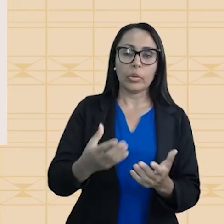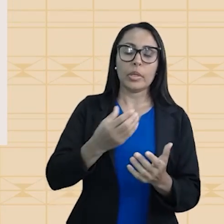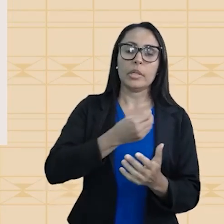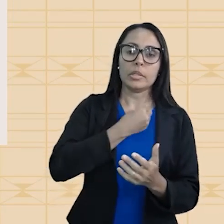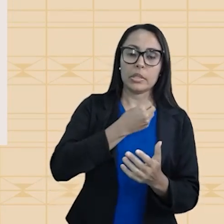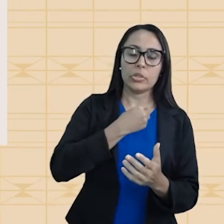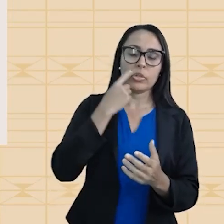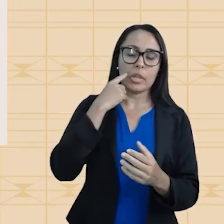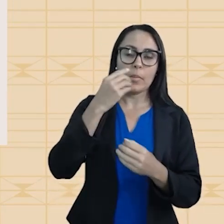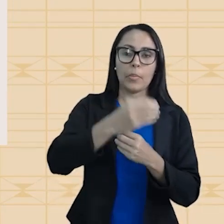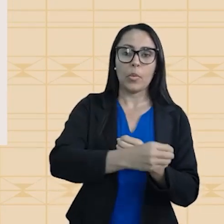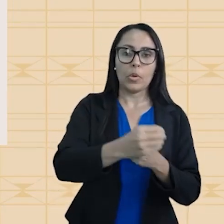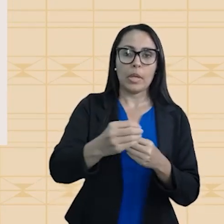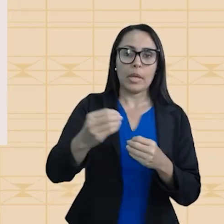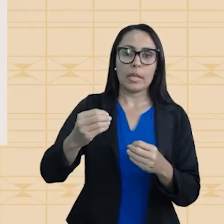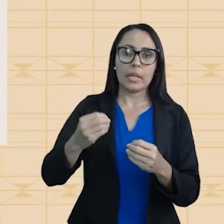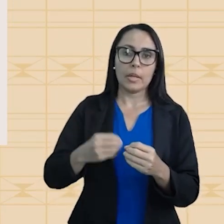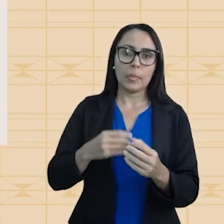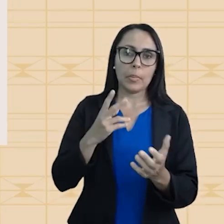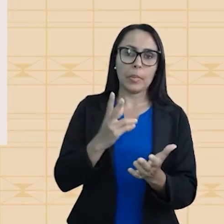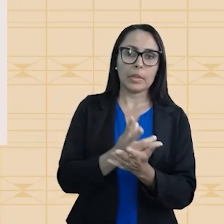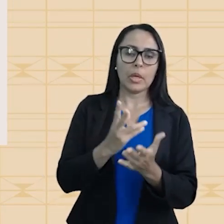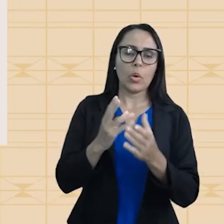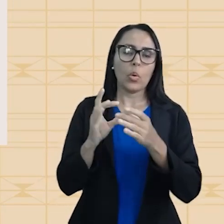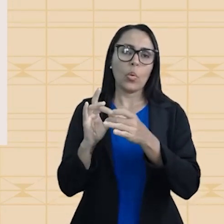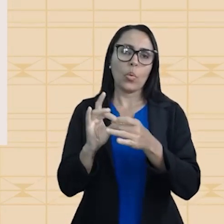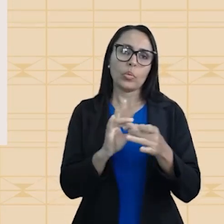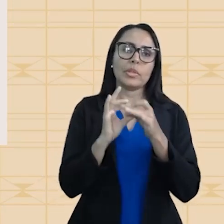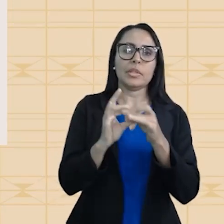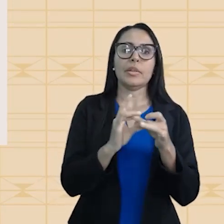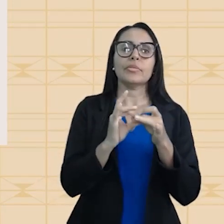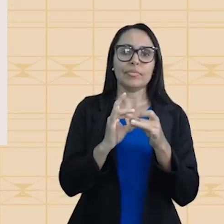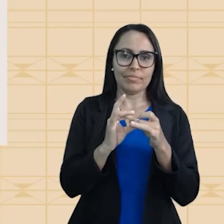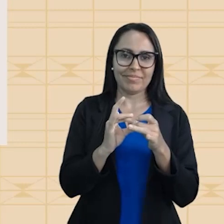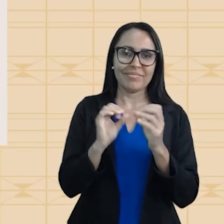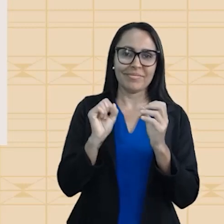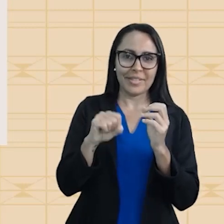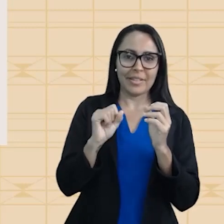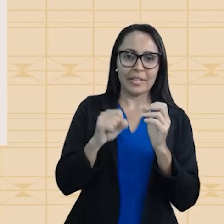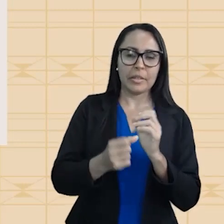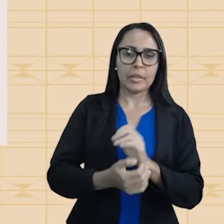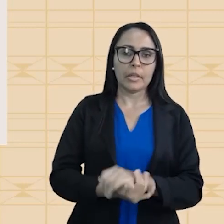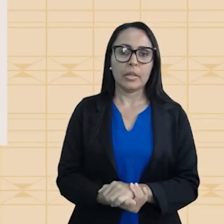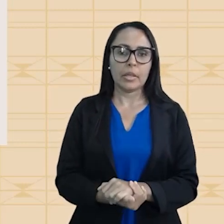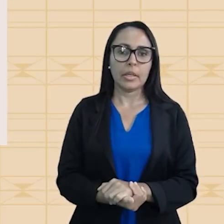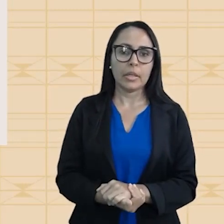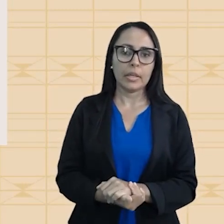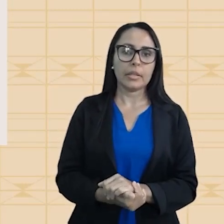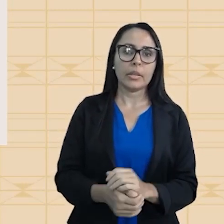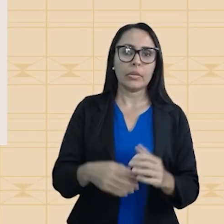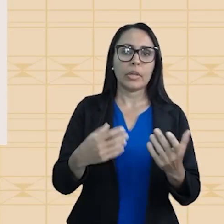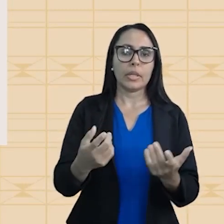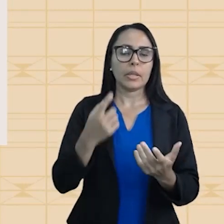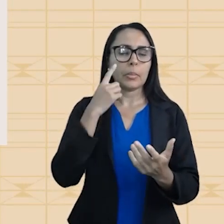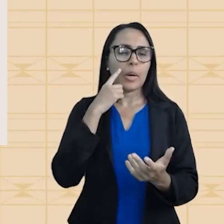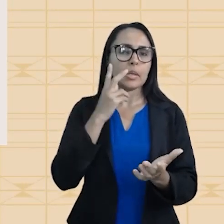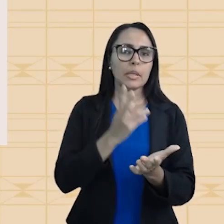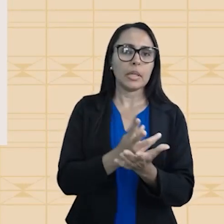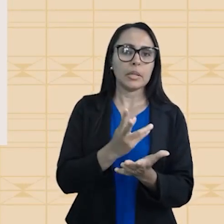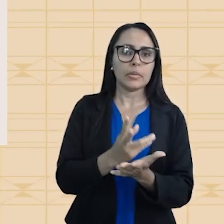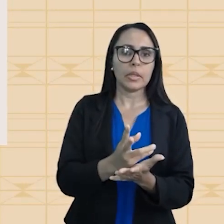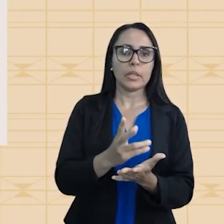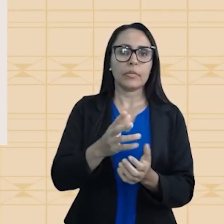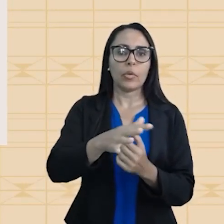entre as moléculas é para manter unidas essas moléculas, tá bom? Então, existem forças que mantêm